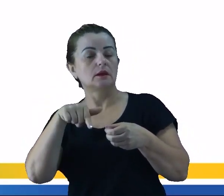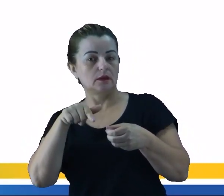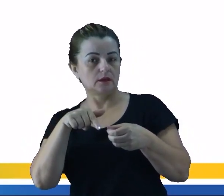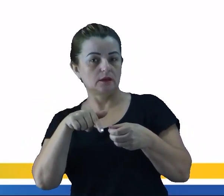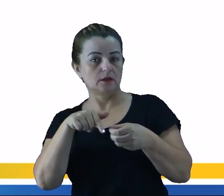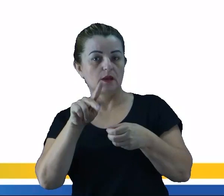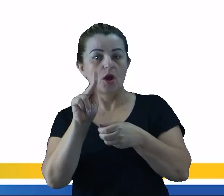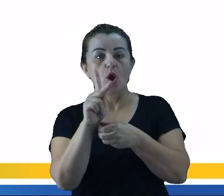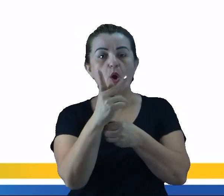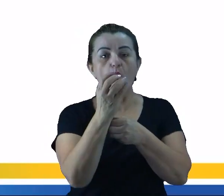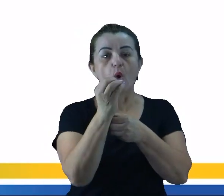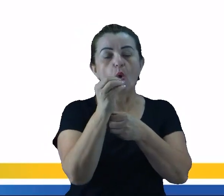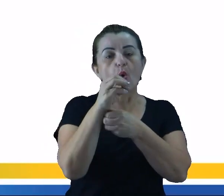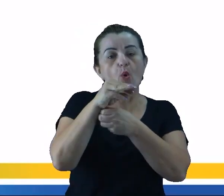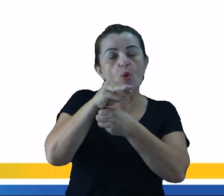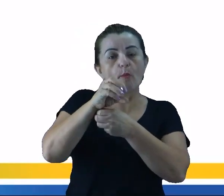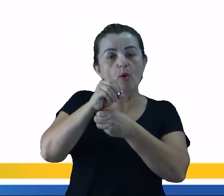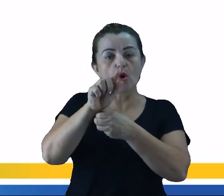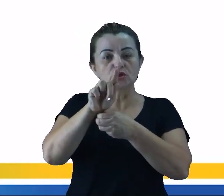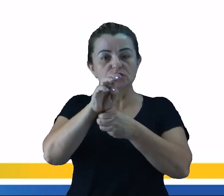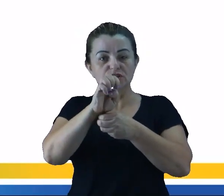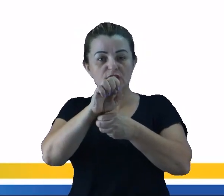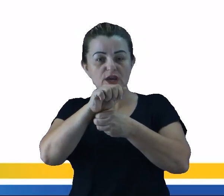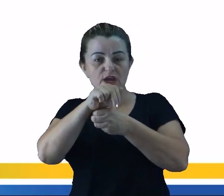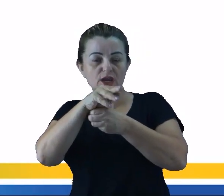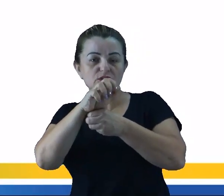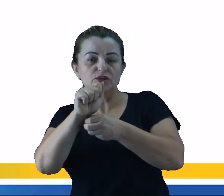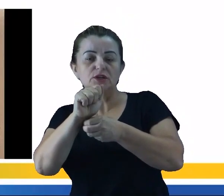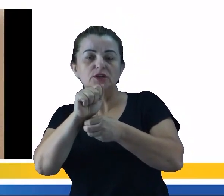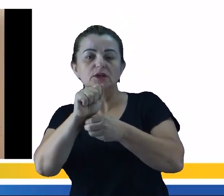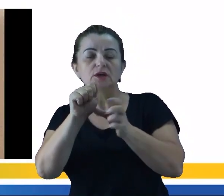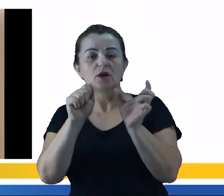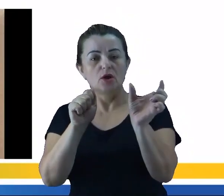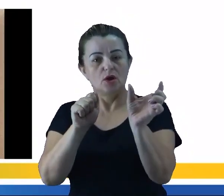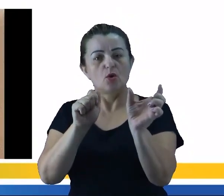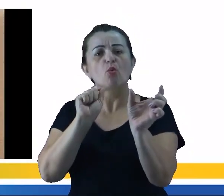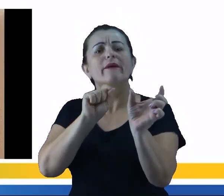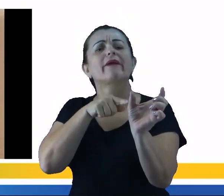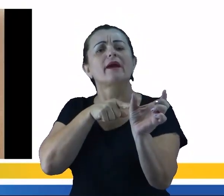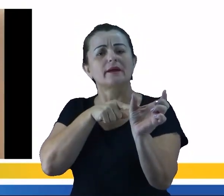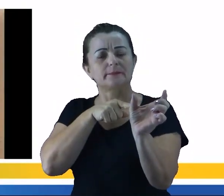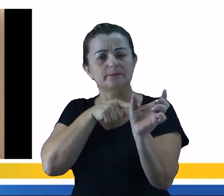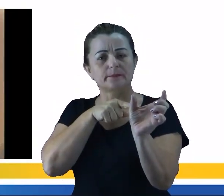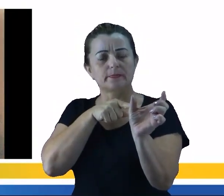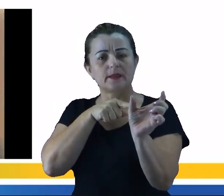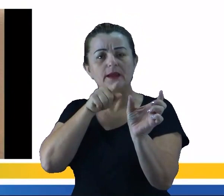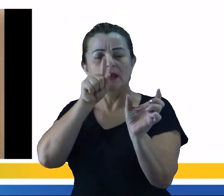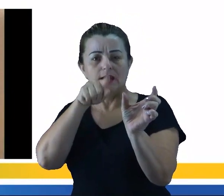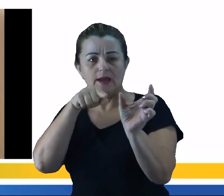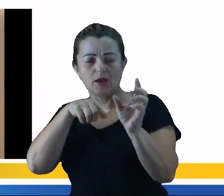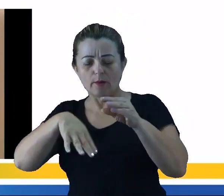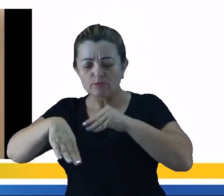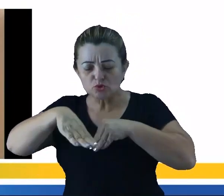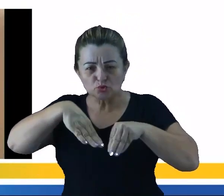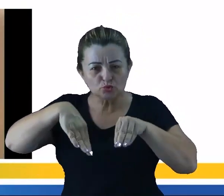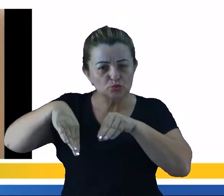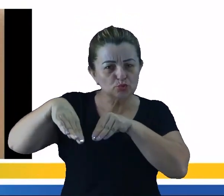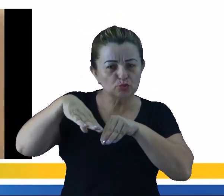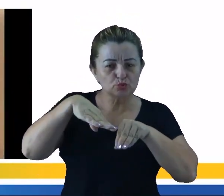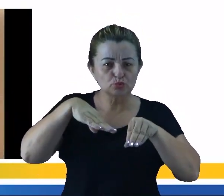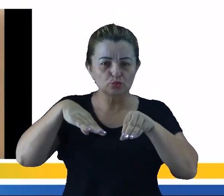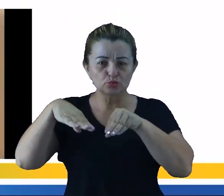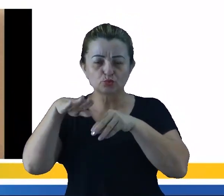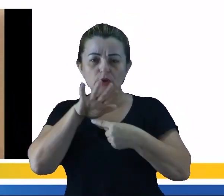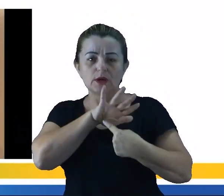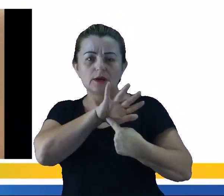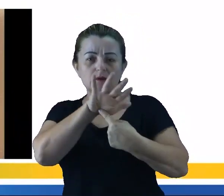homogênea ou heterogênea. O que que é uma mistura homogênea? A mistura homogênea é quando uma mistura ela vai